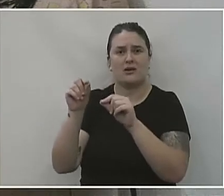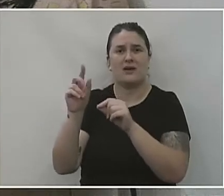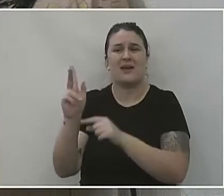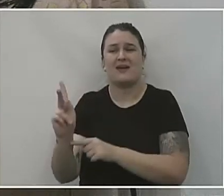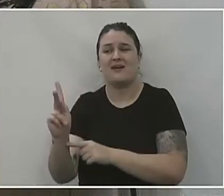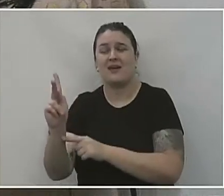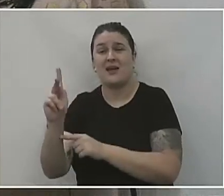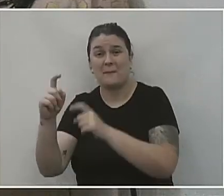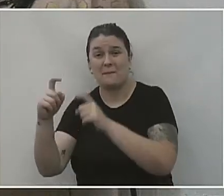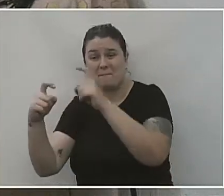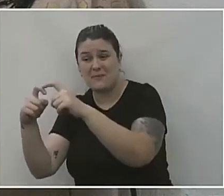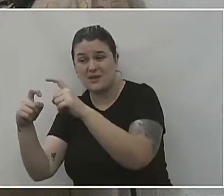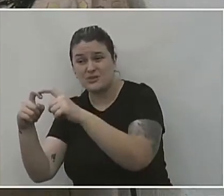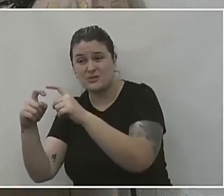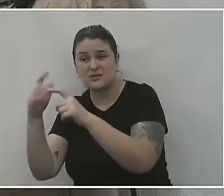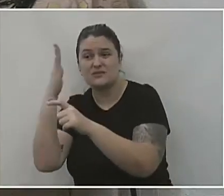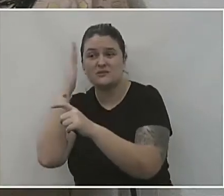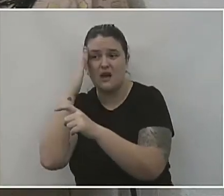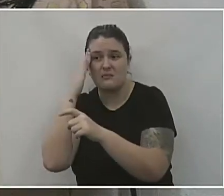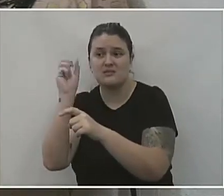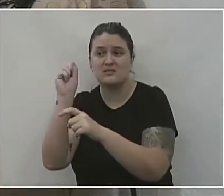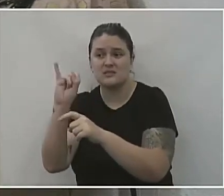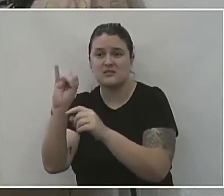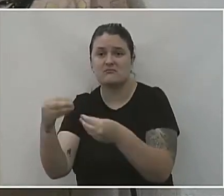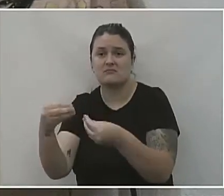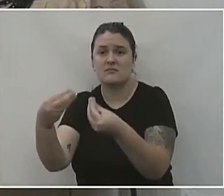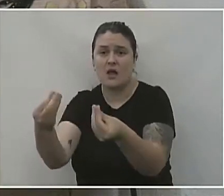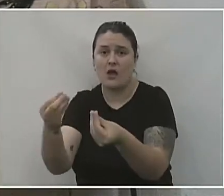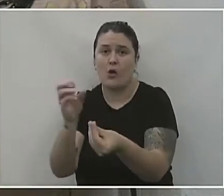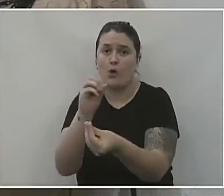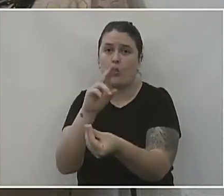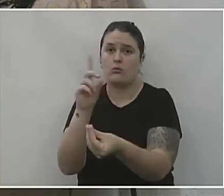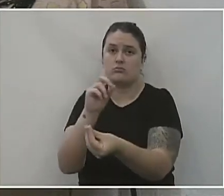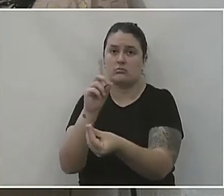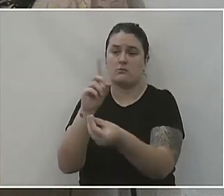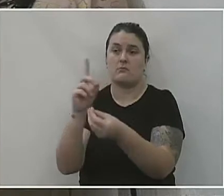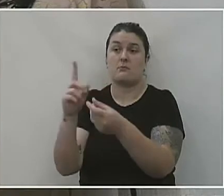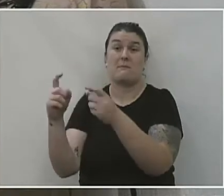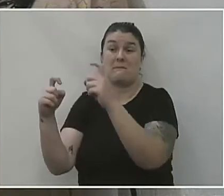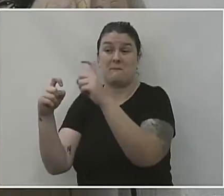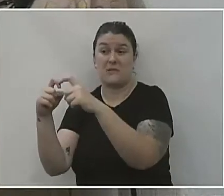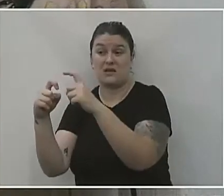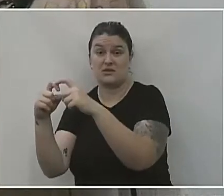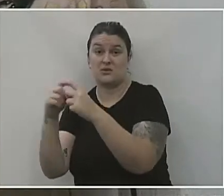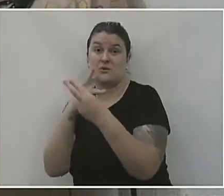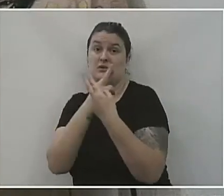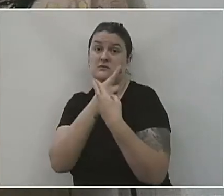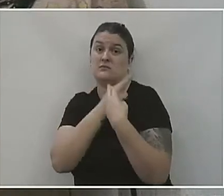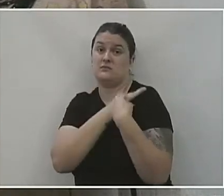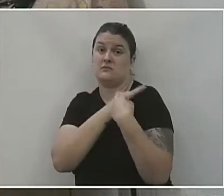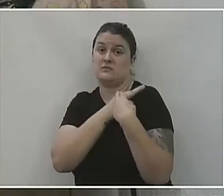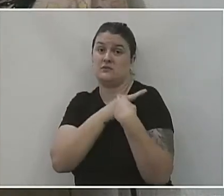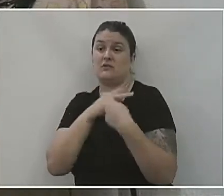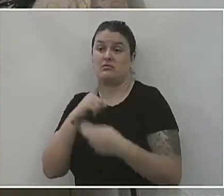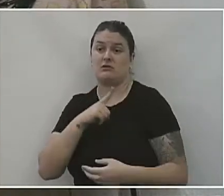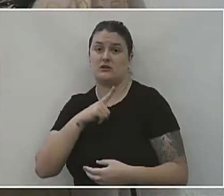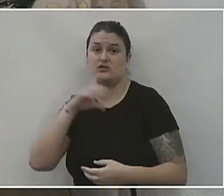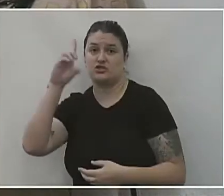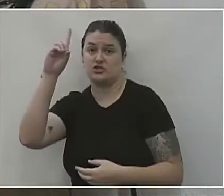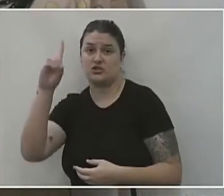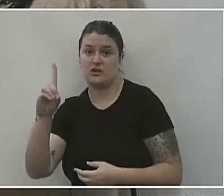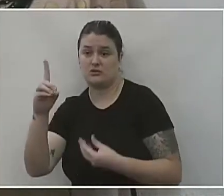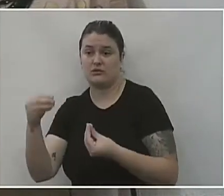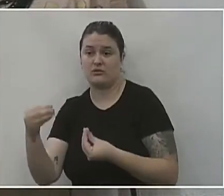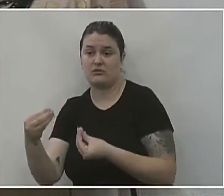ato médico para medicar o paciente, então ele tem a total responsabilidade e também direito de medicar o